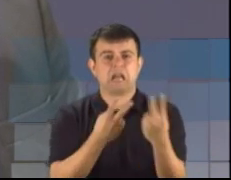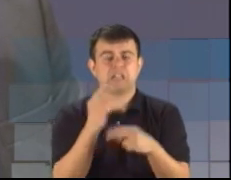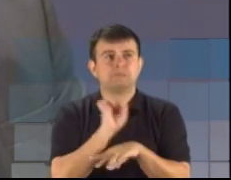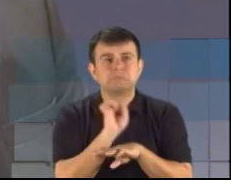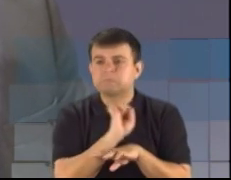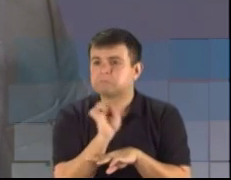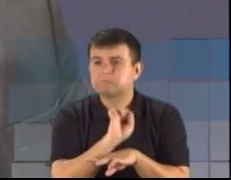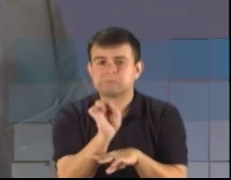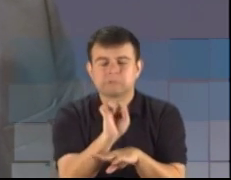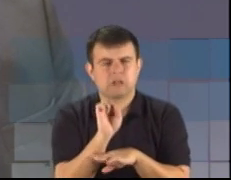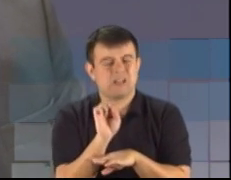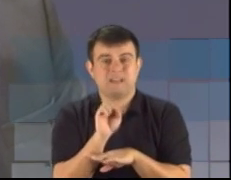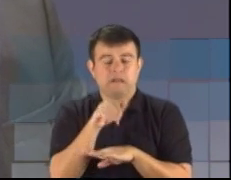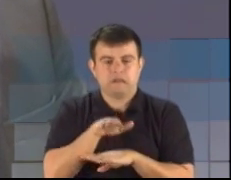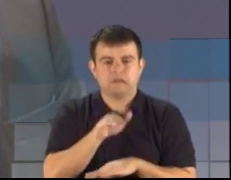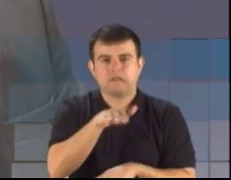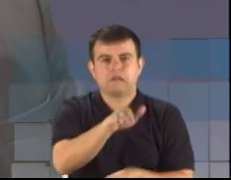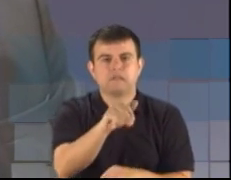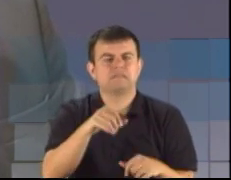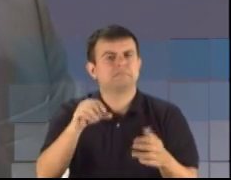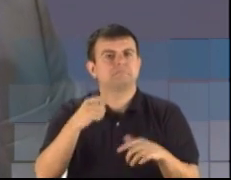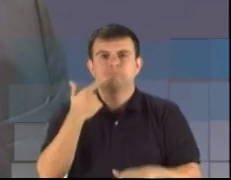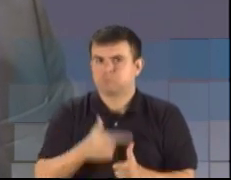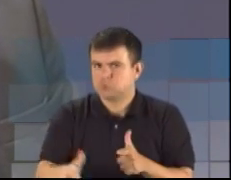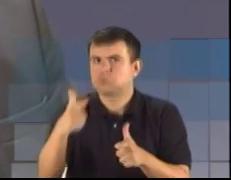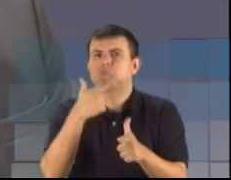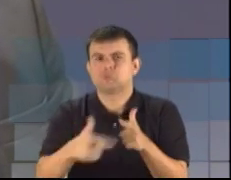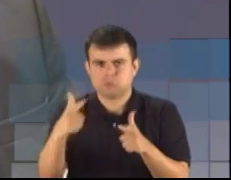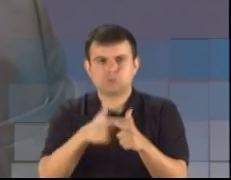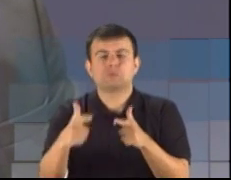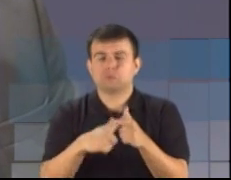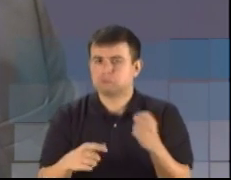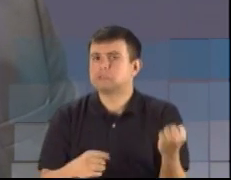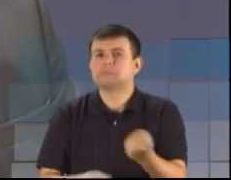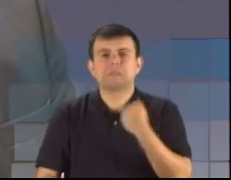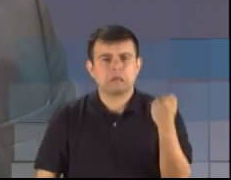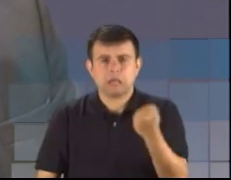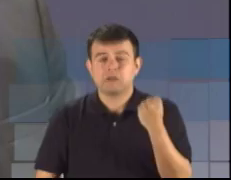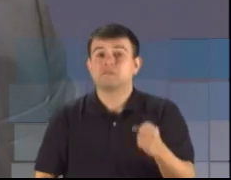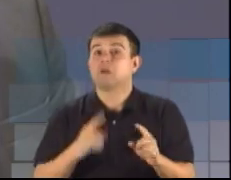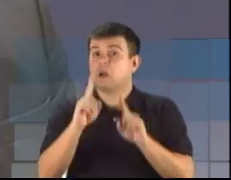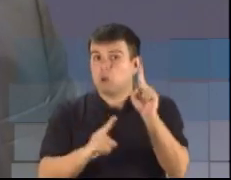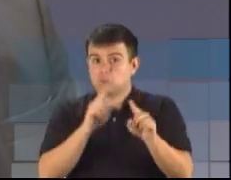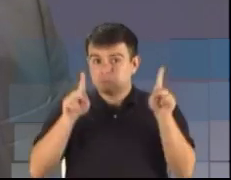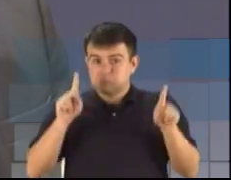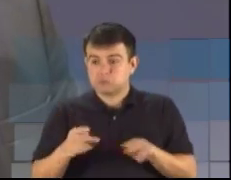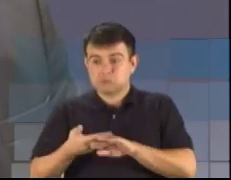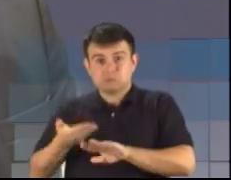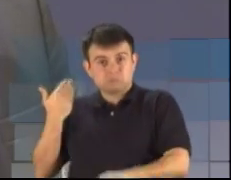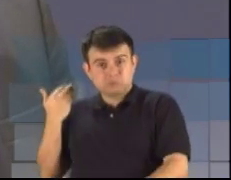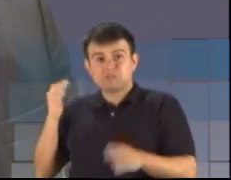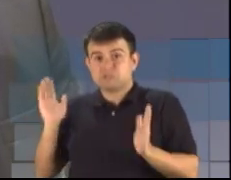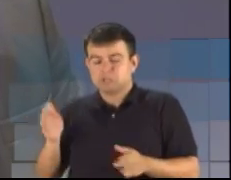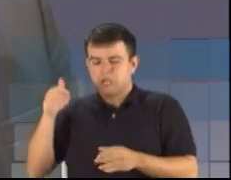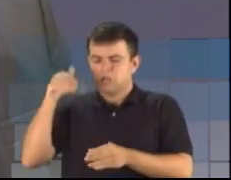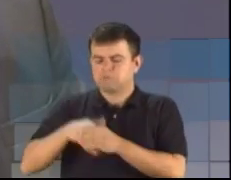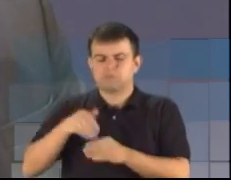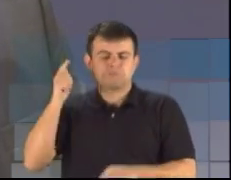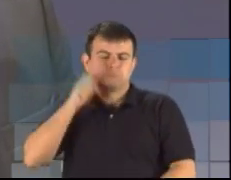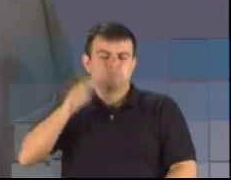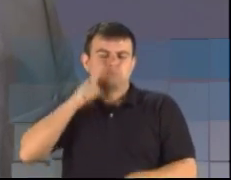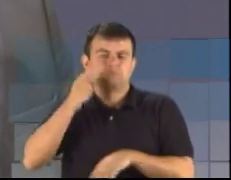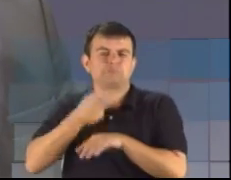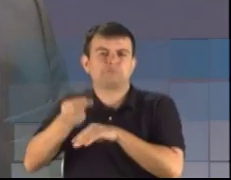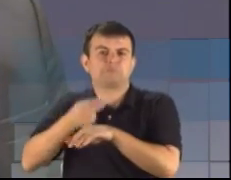são estradas de morte. Tem candidato, inclusive, que já se elegeu duas, três vezes, duplicando a estrada